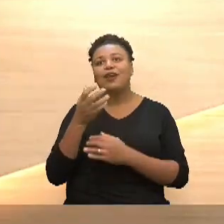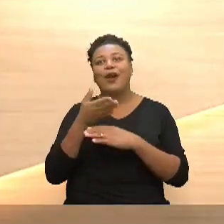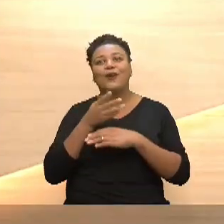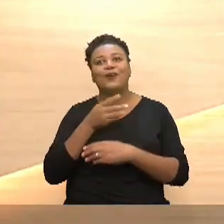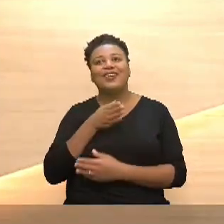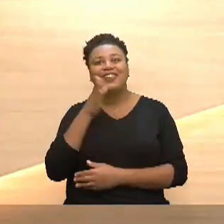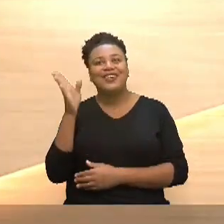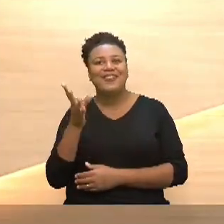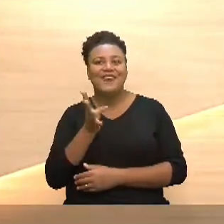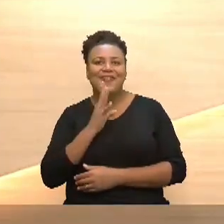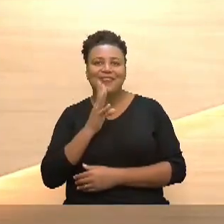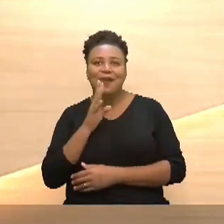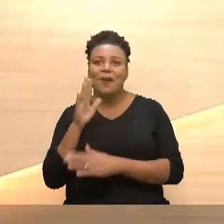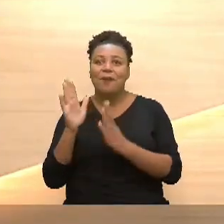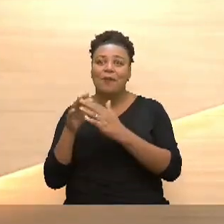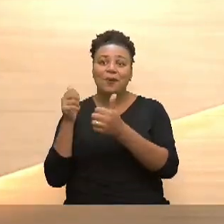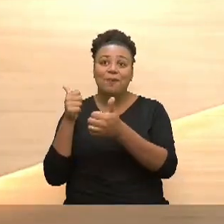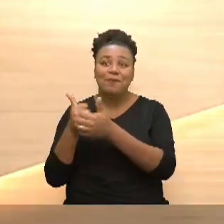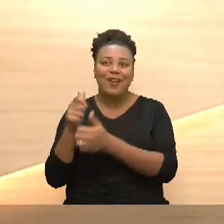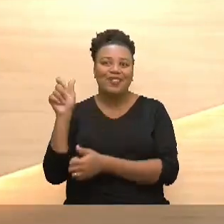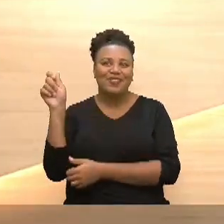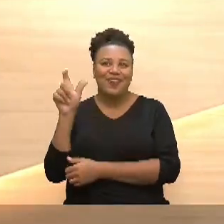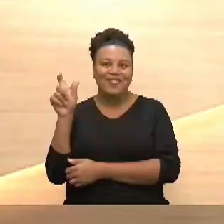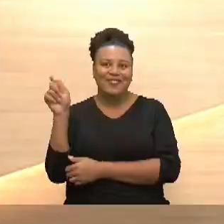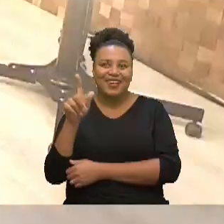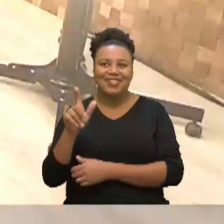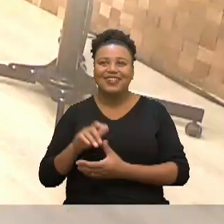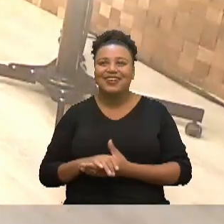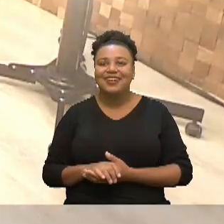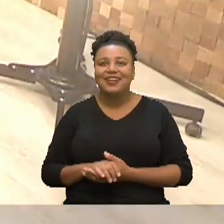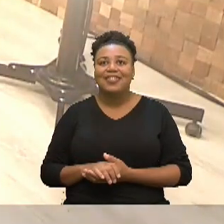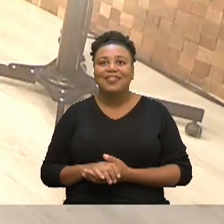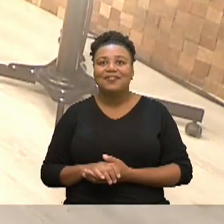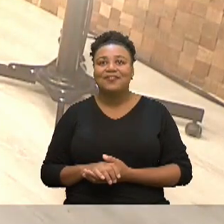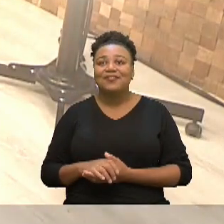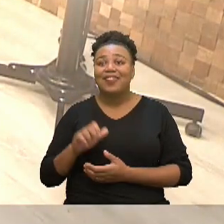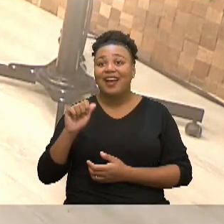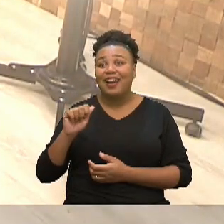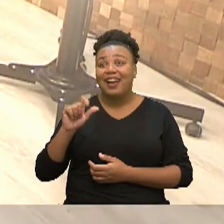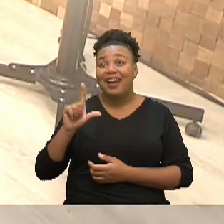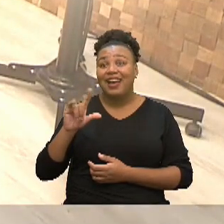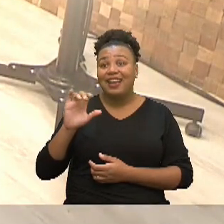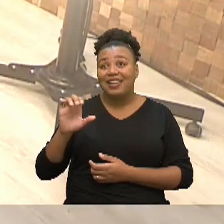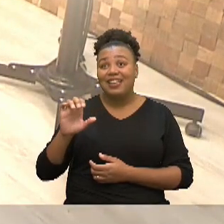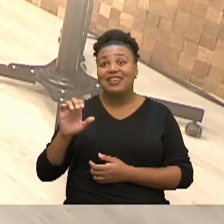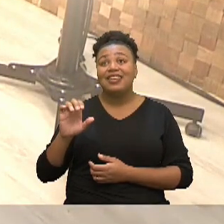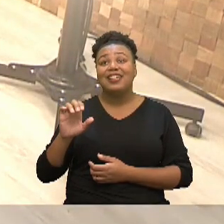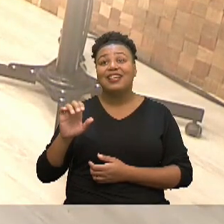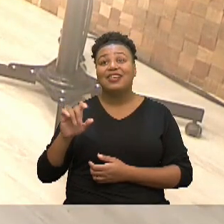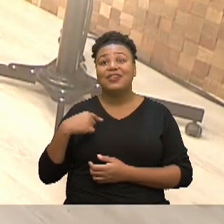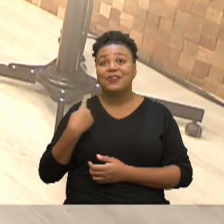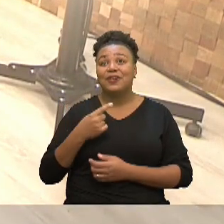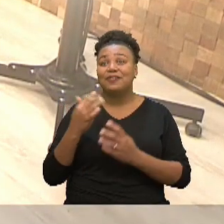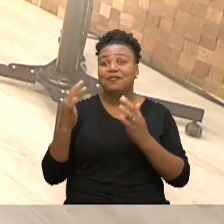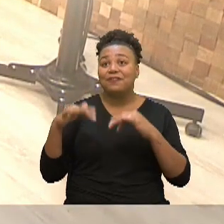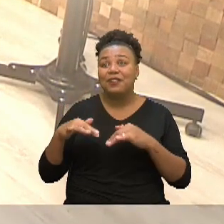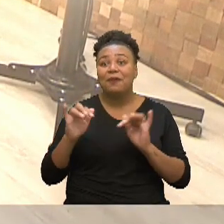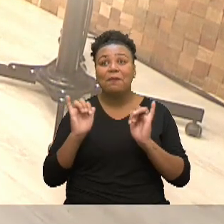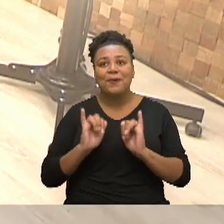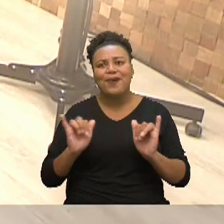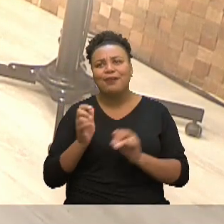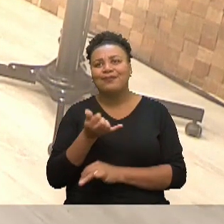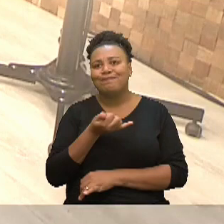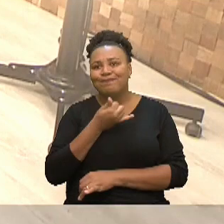conhecer eu moro bem pertinho da Alvorada é a Lina a gente está terminando está terminando o programa